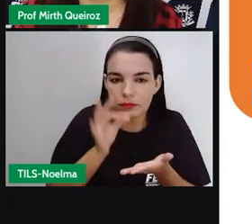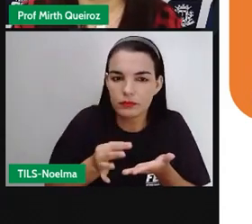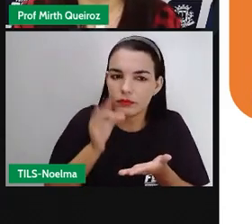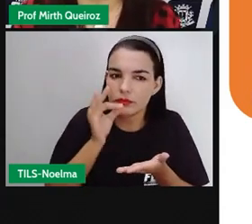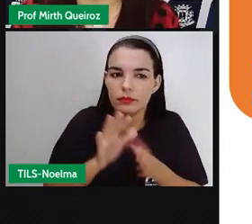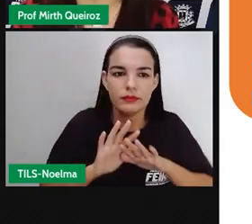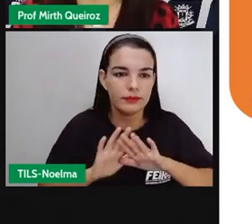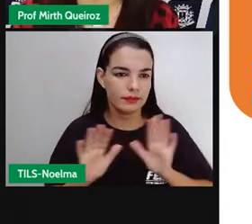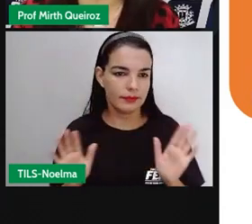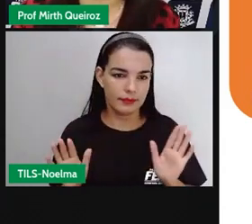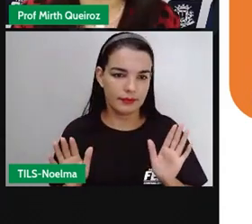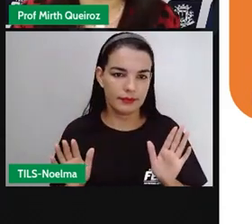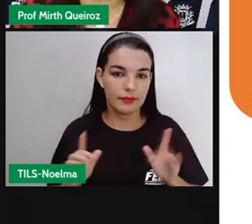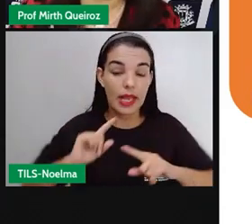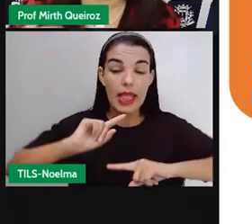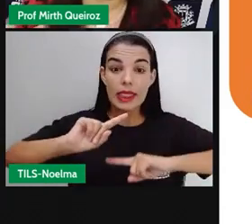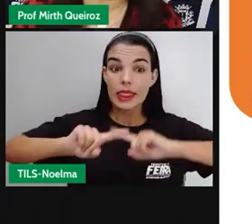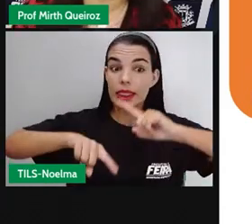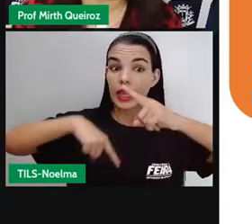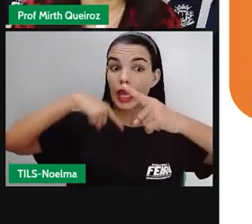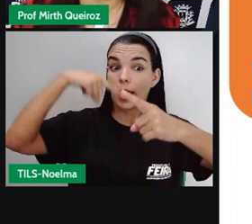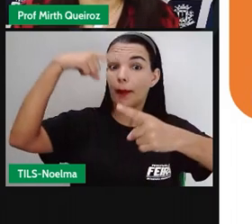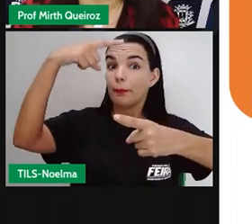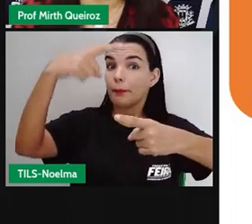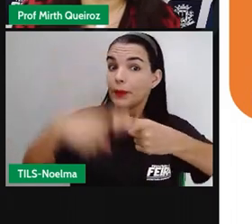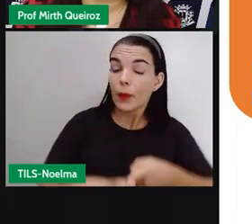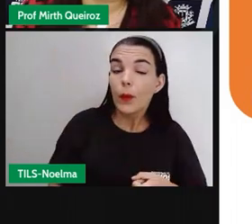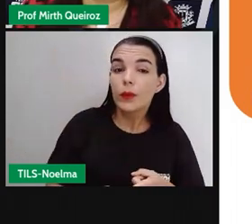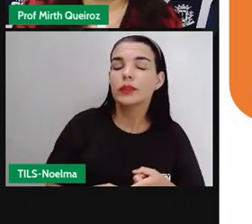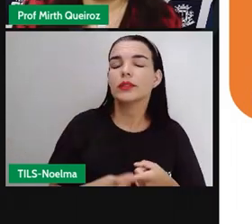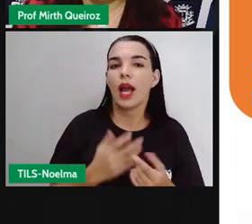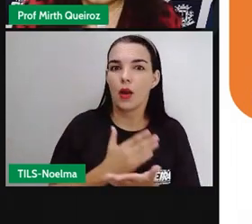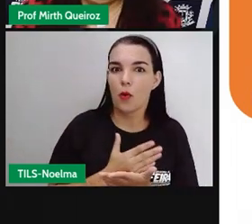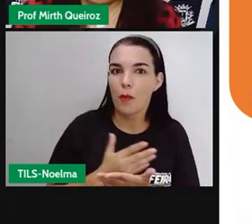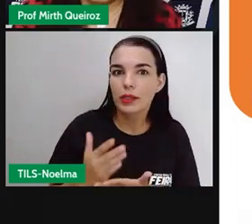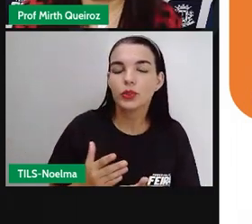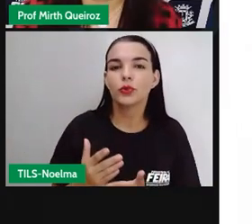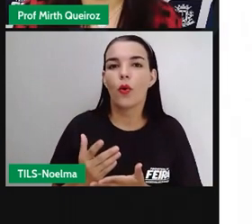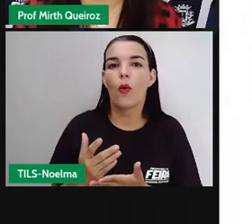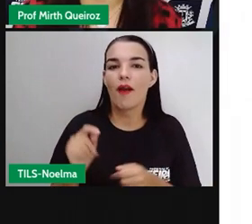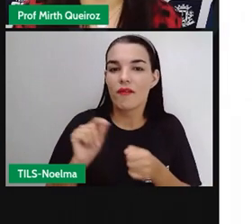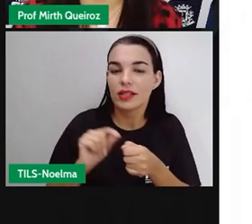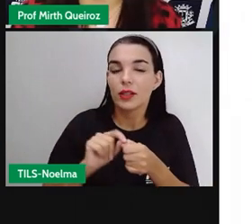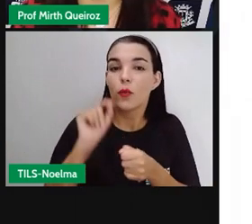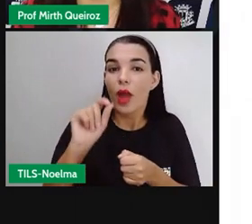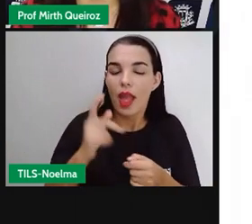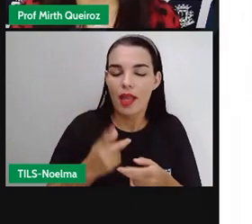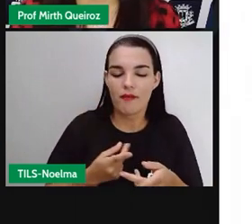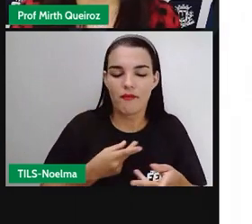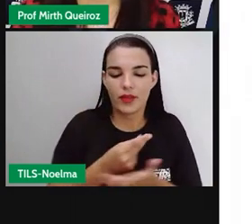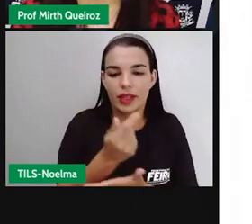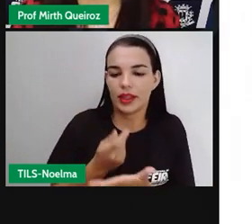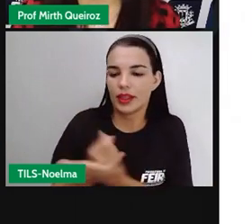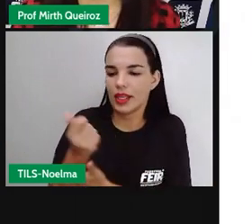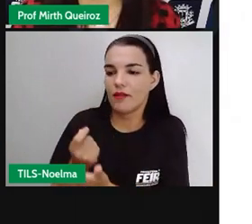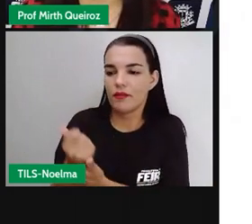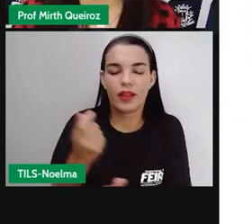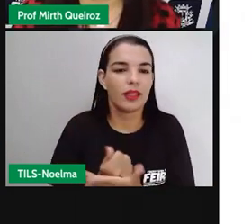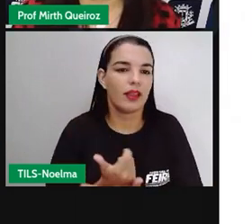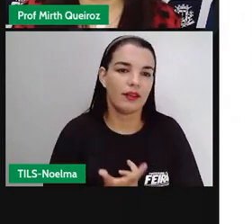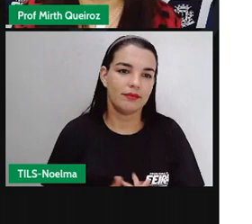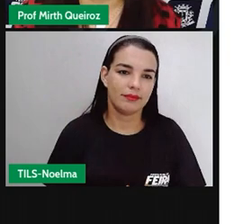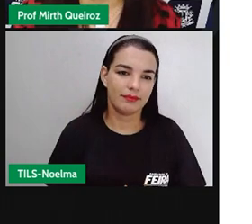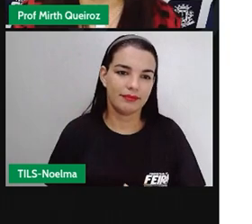Posteriormente, começou-se a comercializar o café. Mas por que